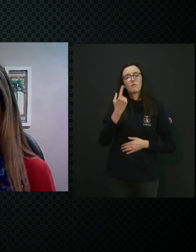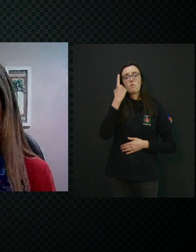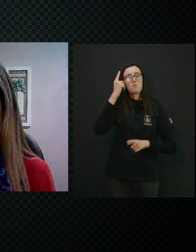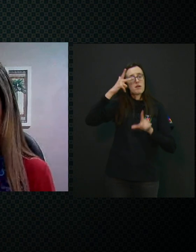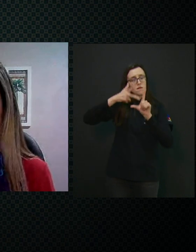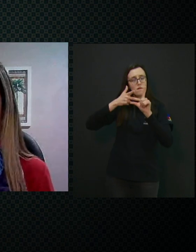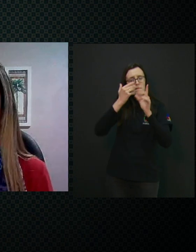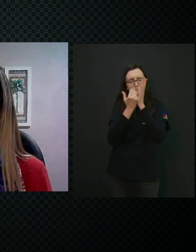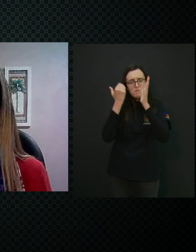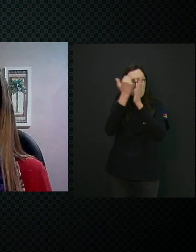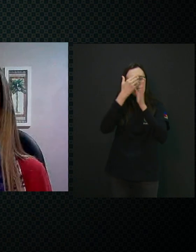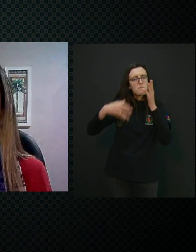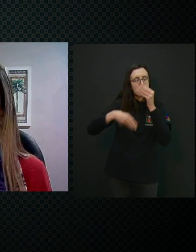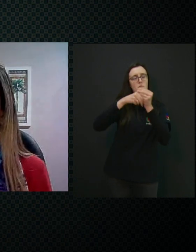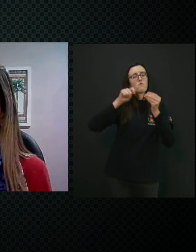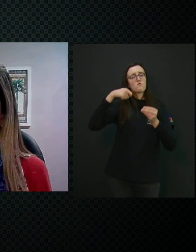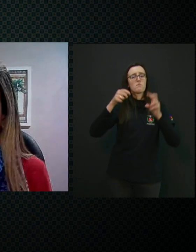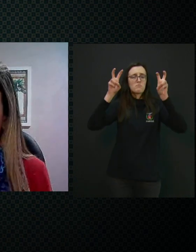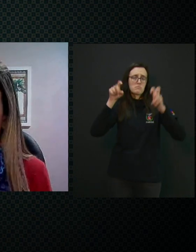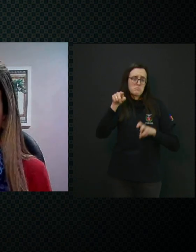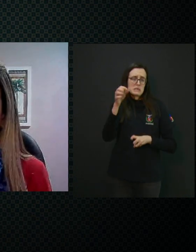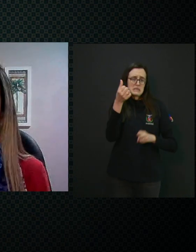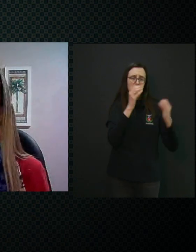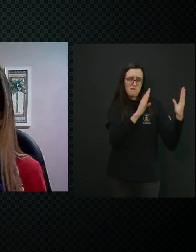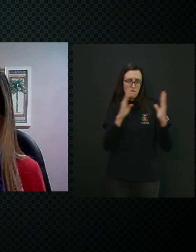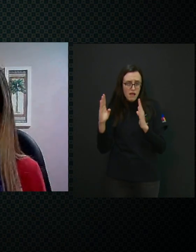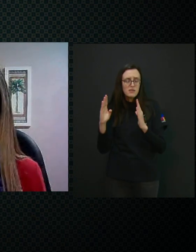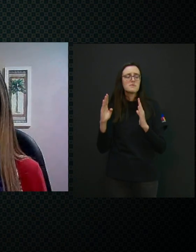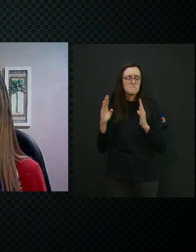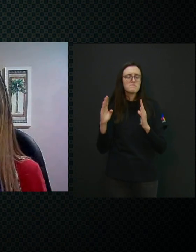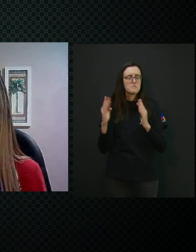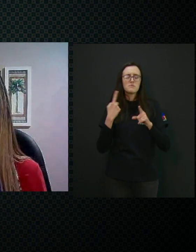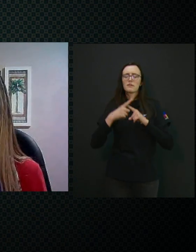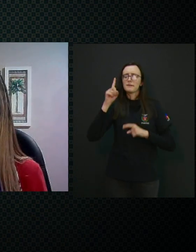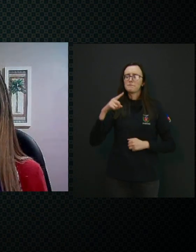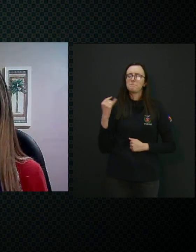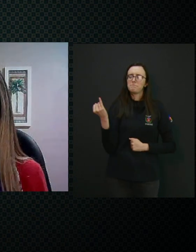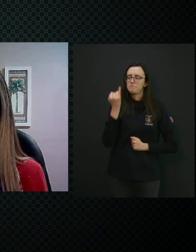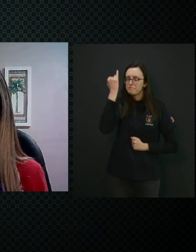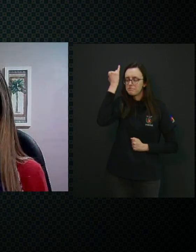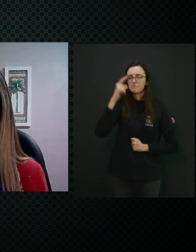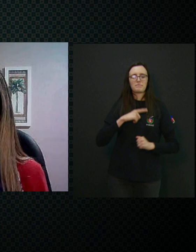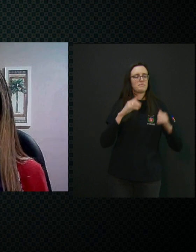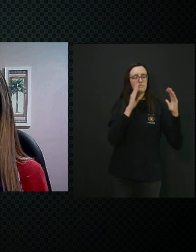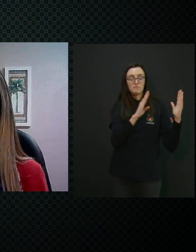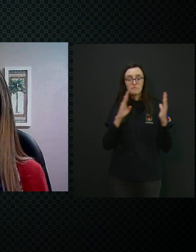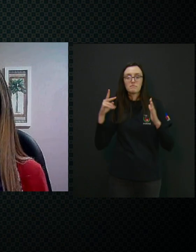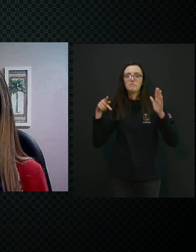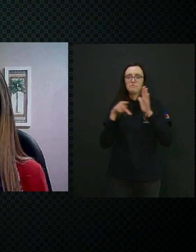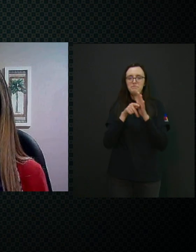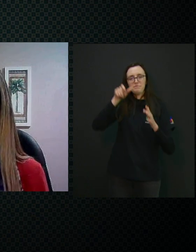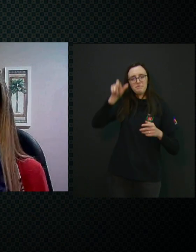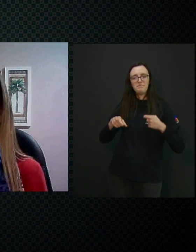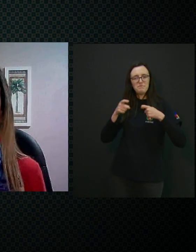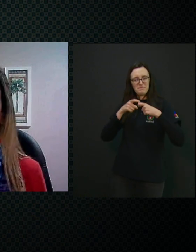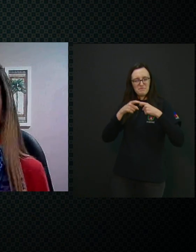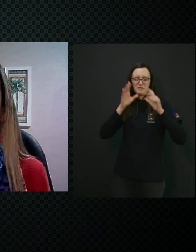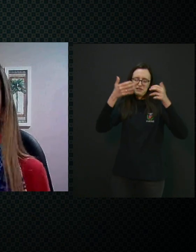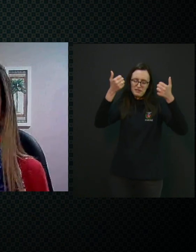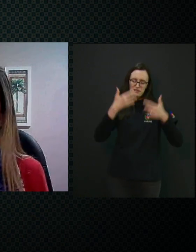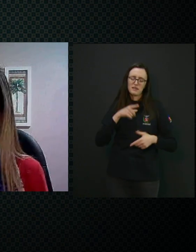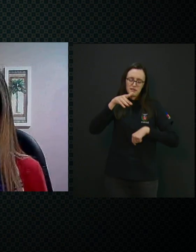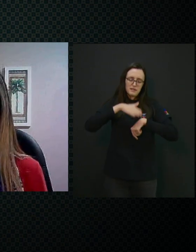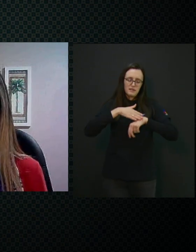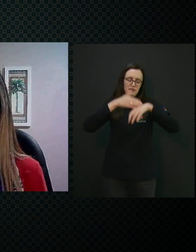live a mais sobre essa temática, né? É muito importante as fases do Van Dyck, como você